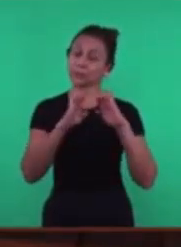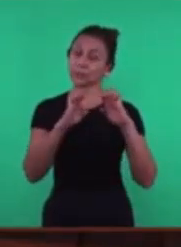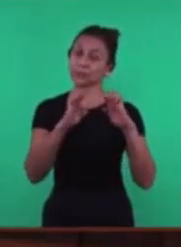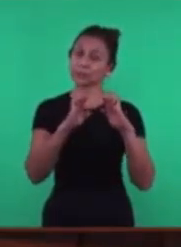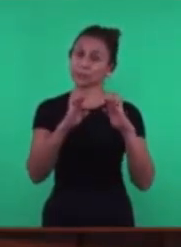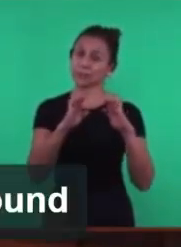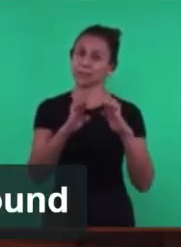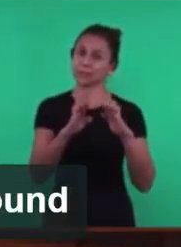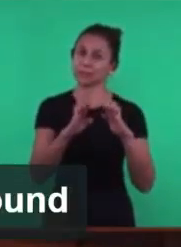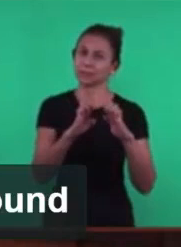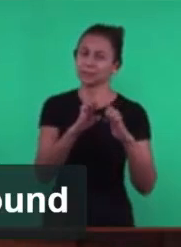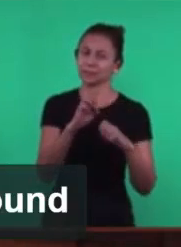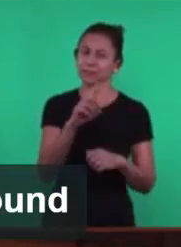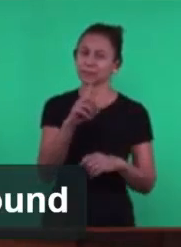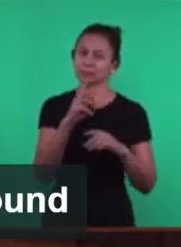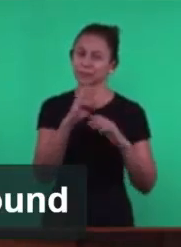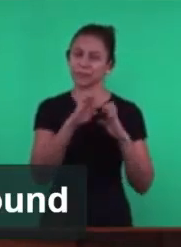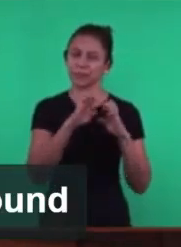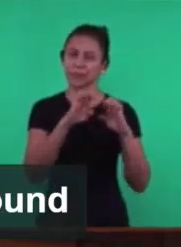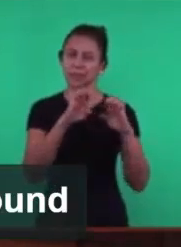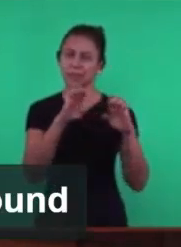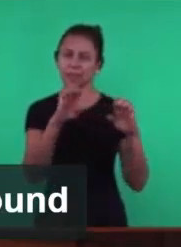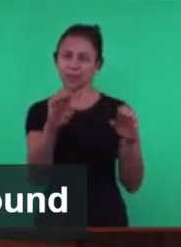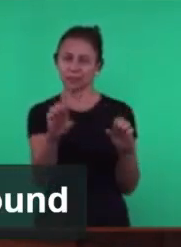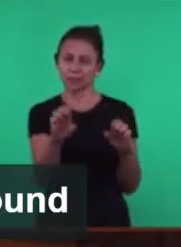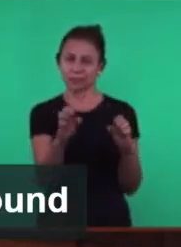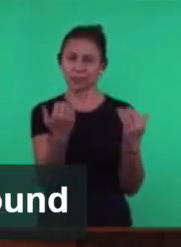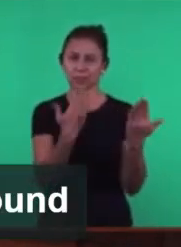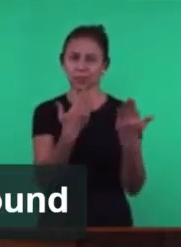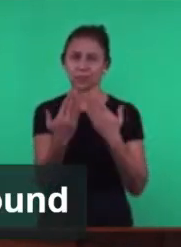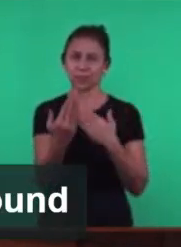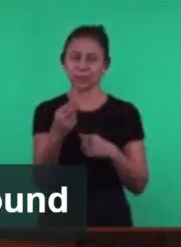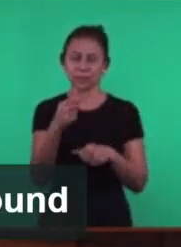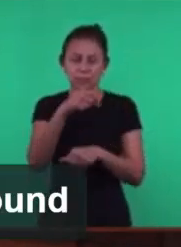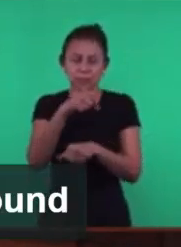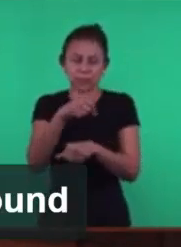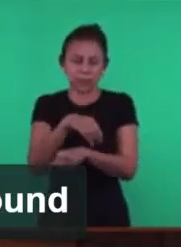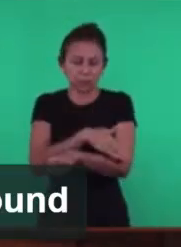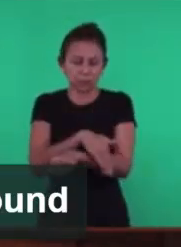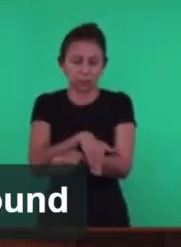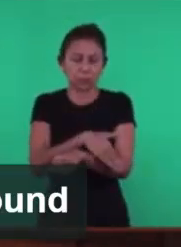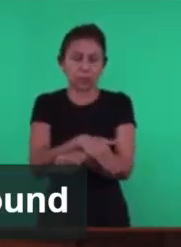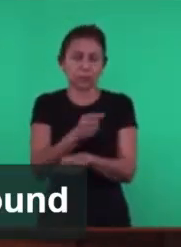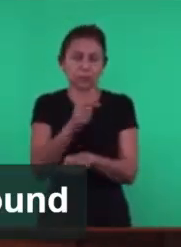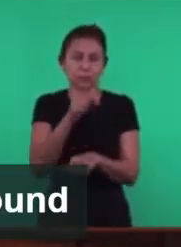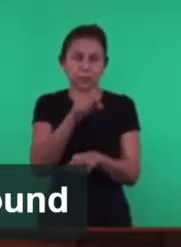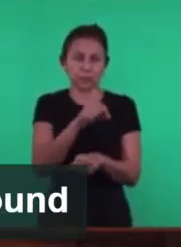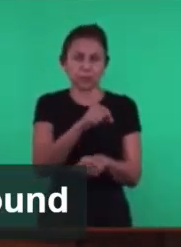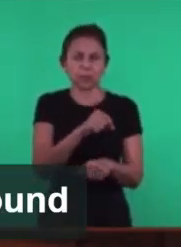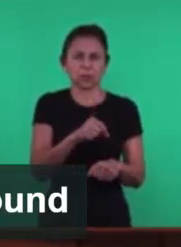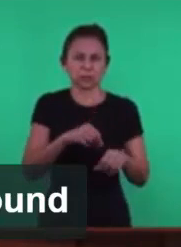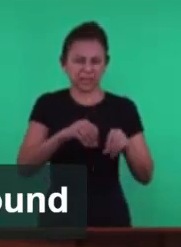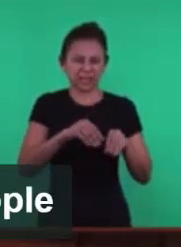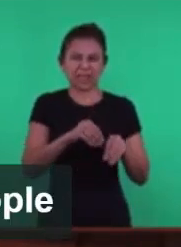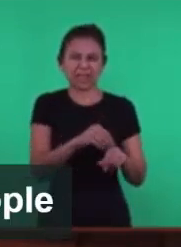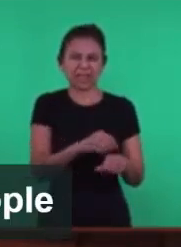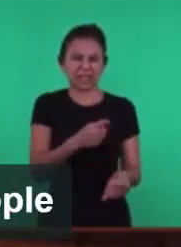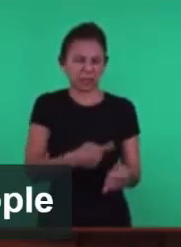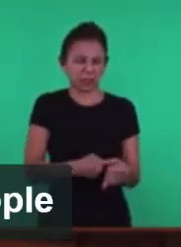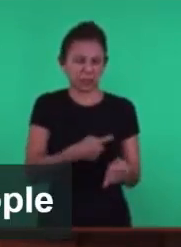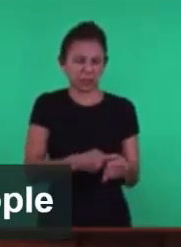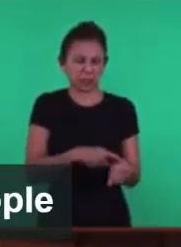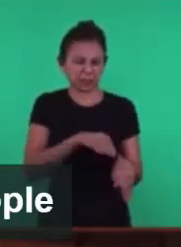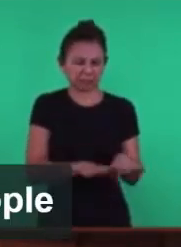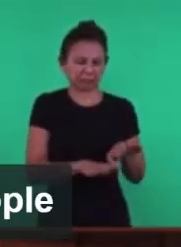Uma semente Que cai A beira Do caminho Uma terra Solada Pisada São